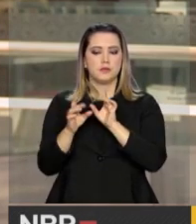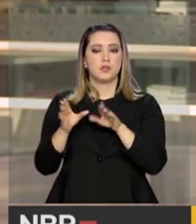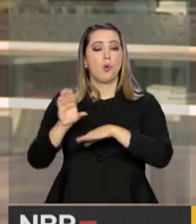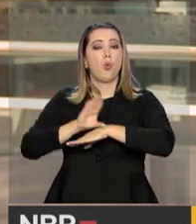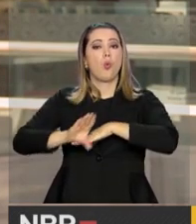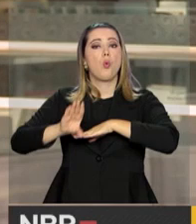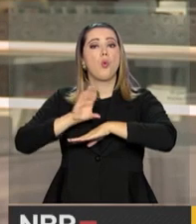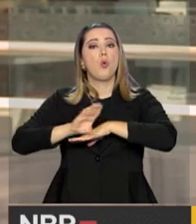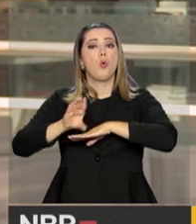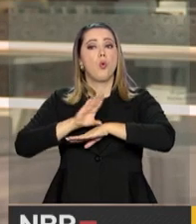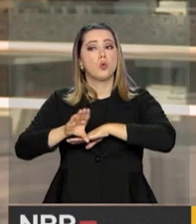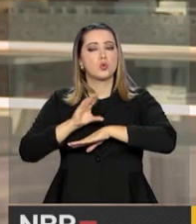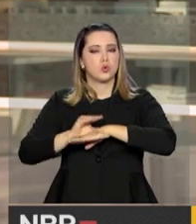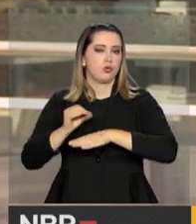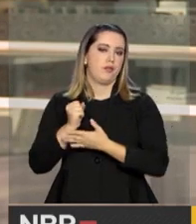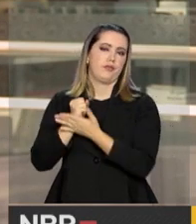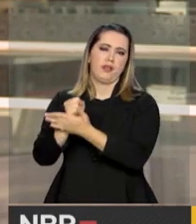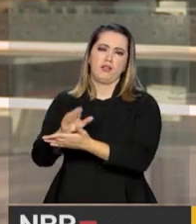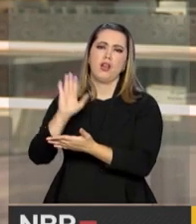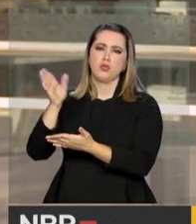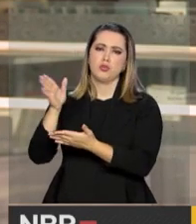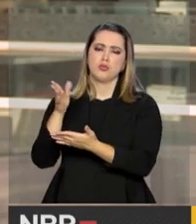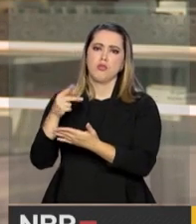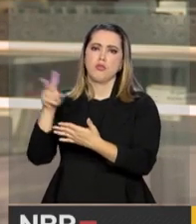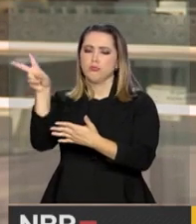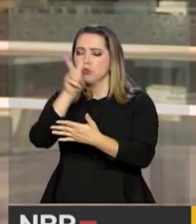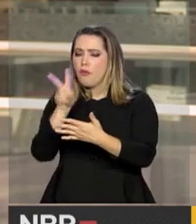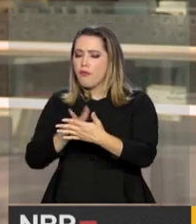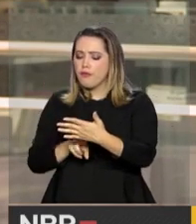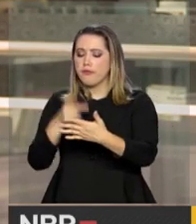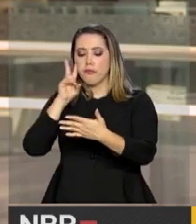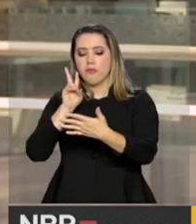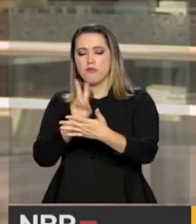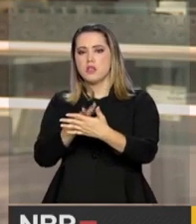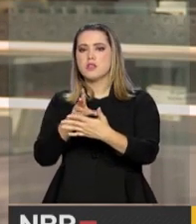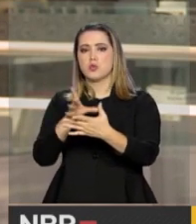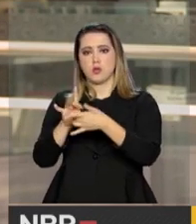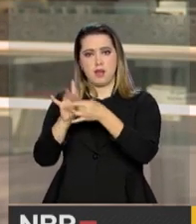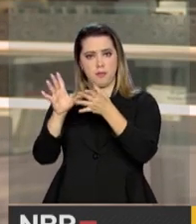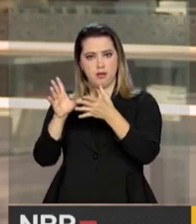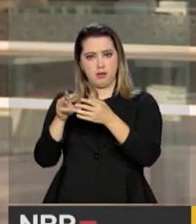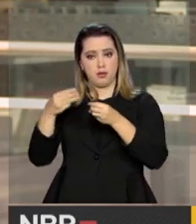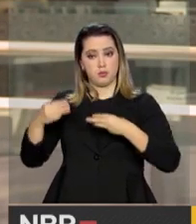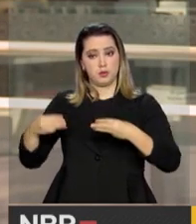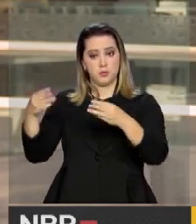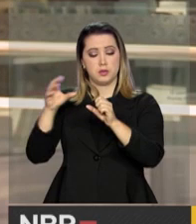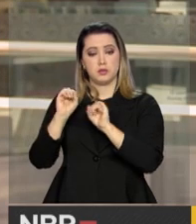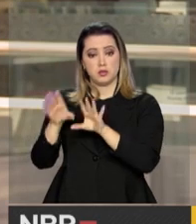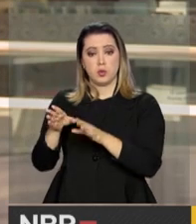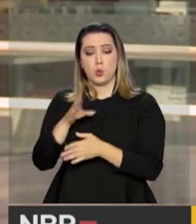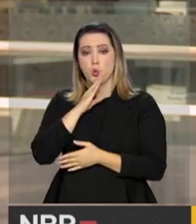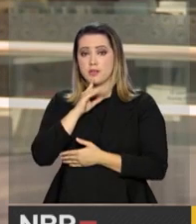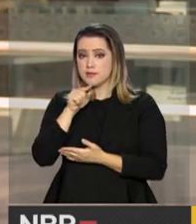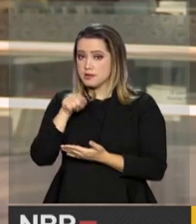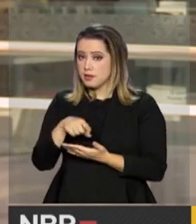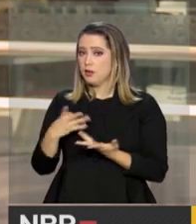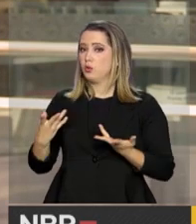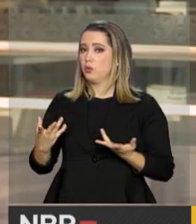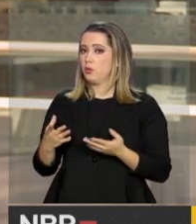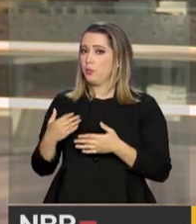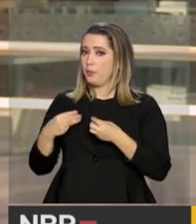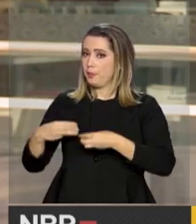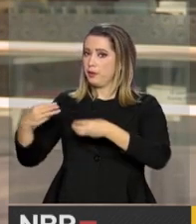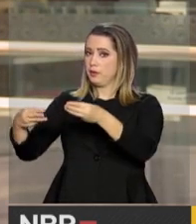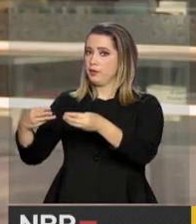curso que ela tenciona fazer já foi avaliado pelo MEC, se já foi autorizado, reconhecido pelo